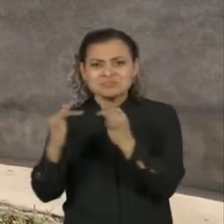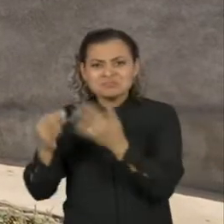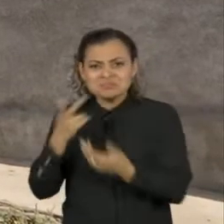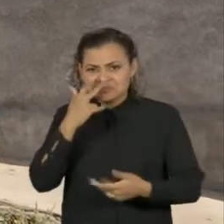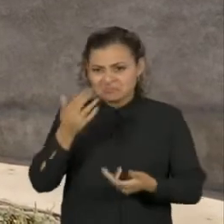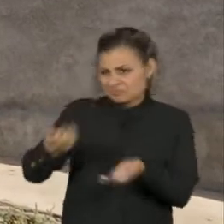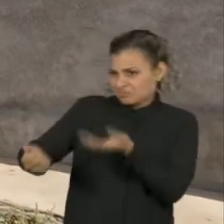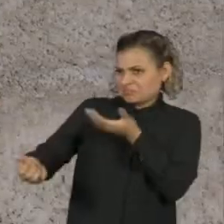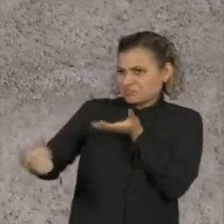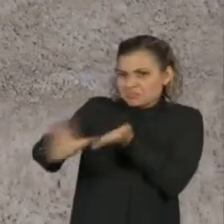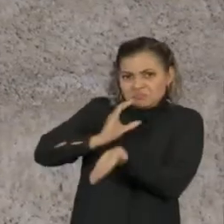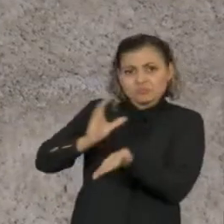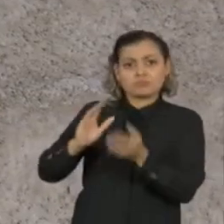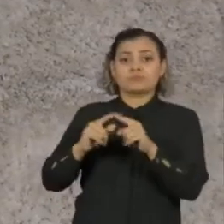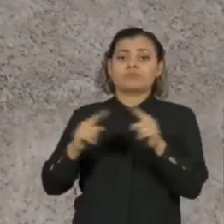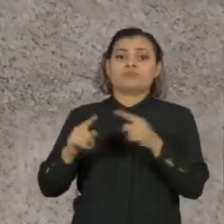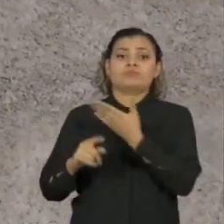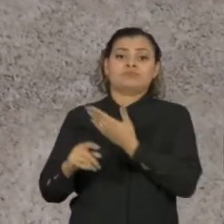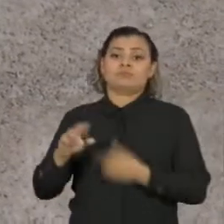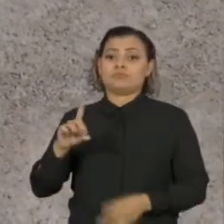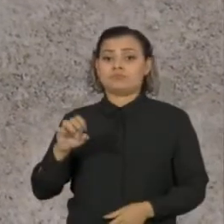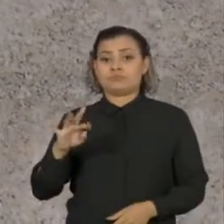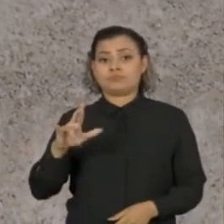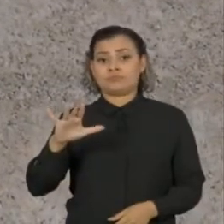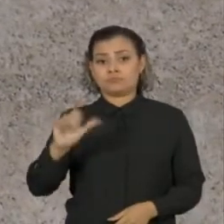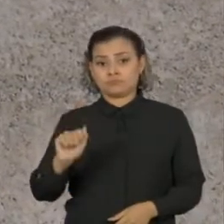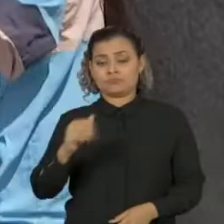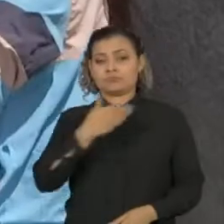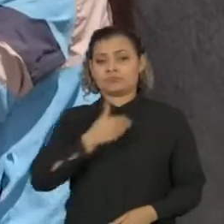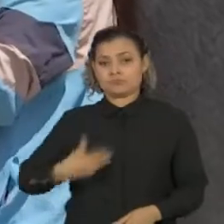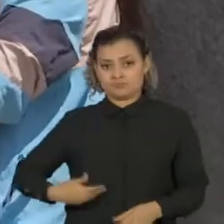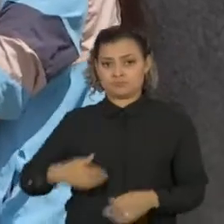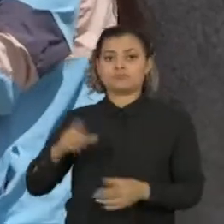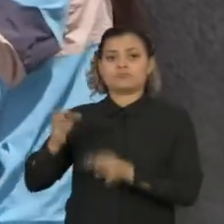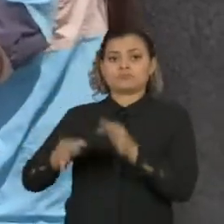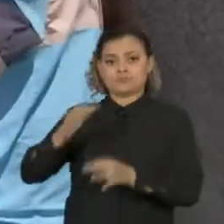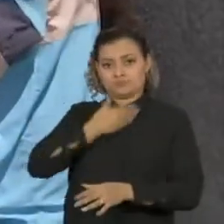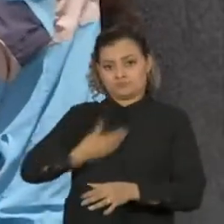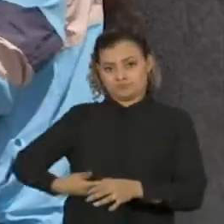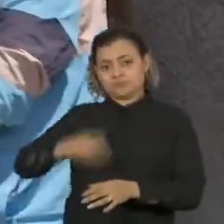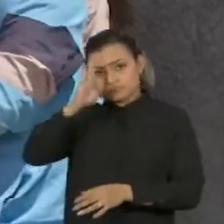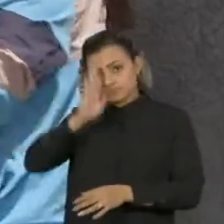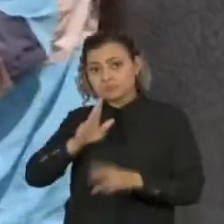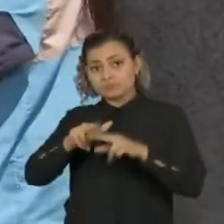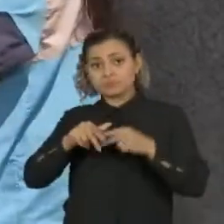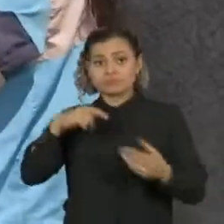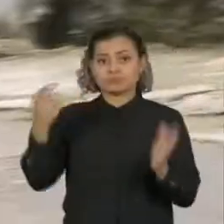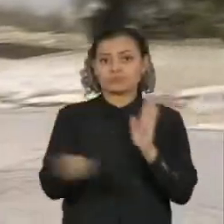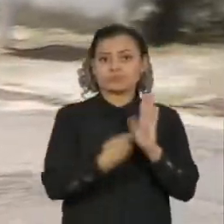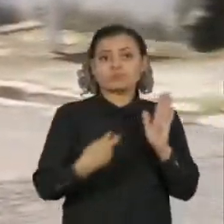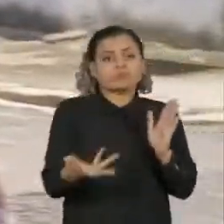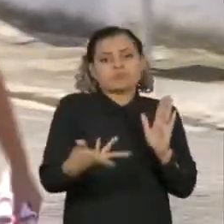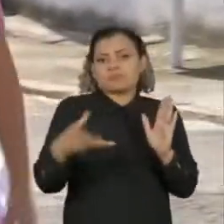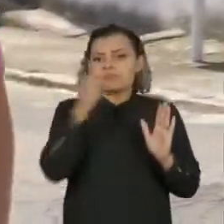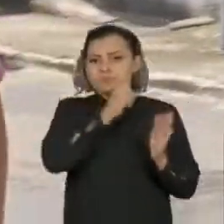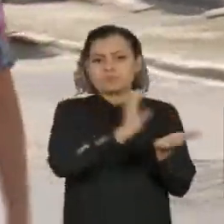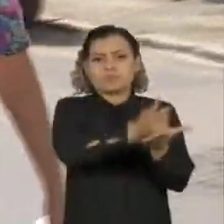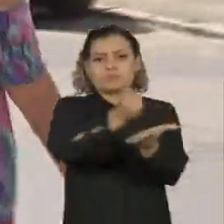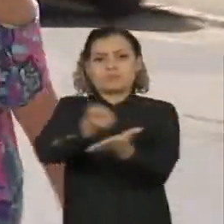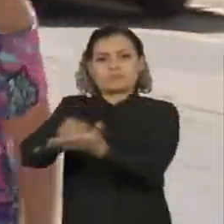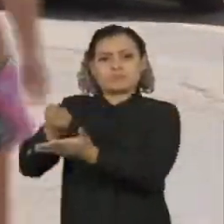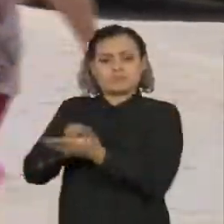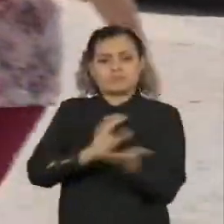reparação dependeu da Defensoria Pública. Em abril, o órgão assinou com a Vale um termo de compromisso para acelerar as indenizações.